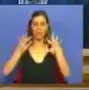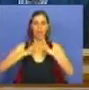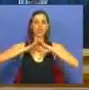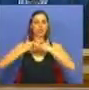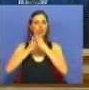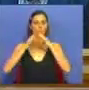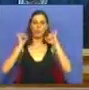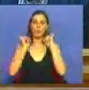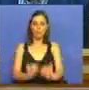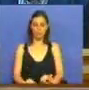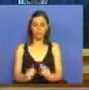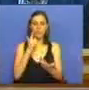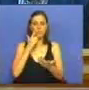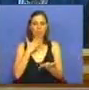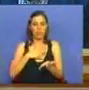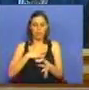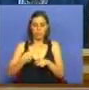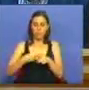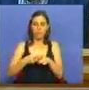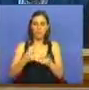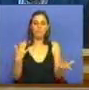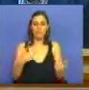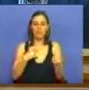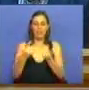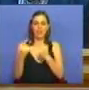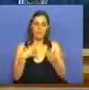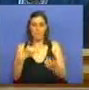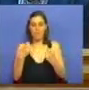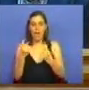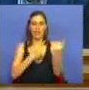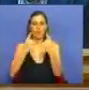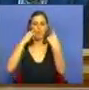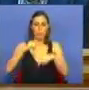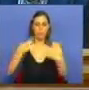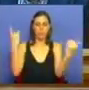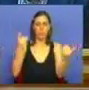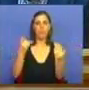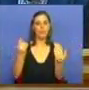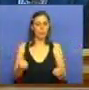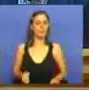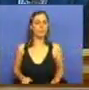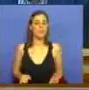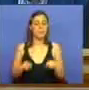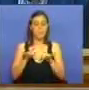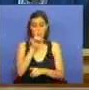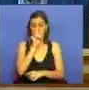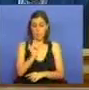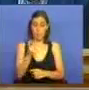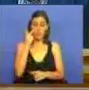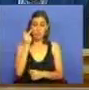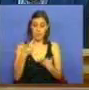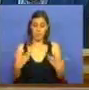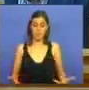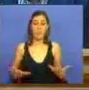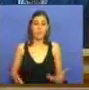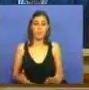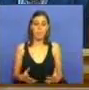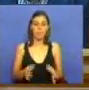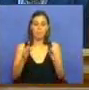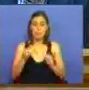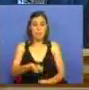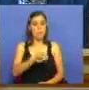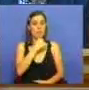estruturante da atração pelo uso do transporte público coletivo. O momento que vivemos é um momento